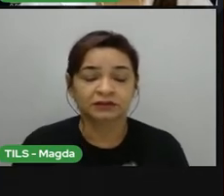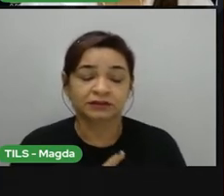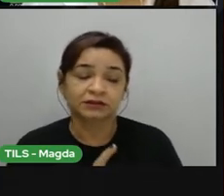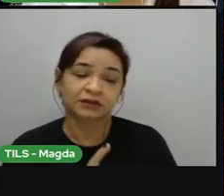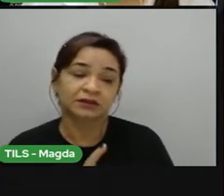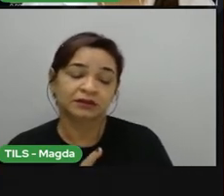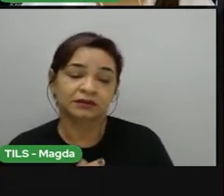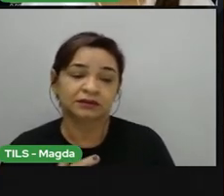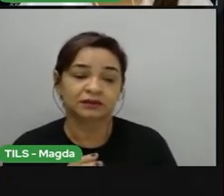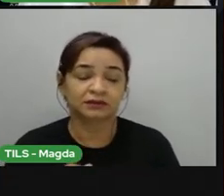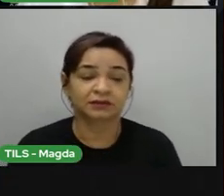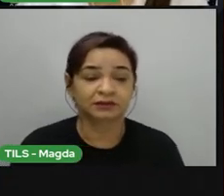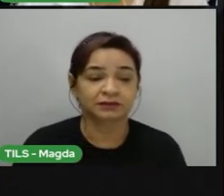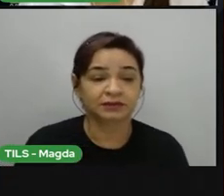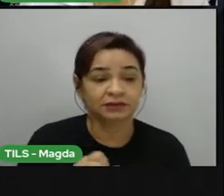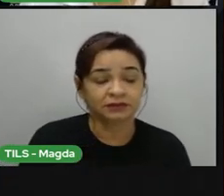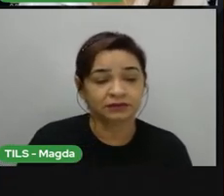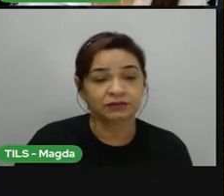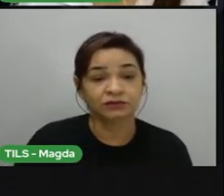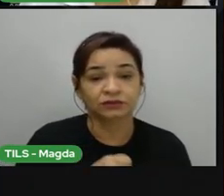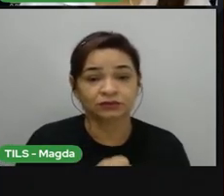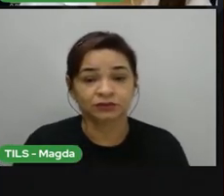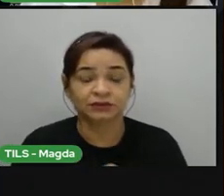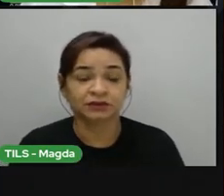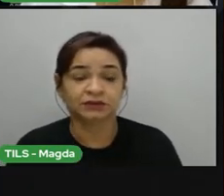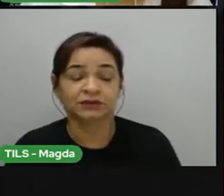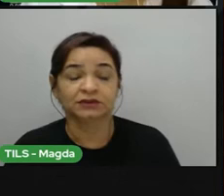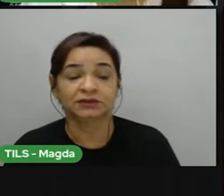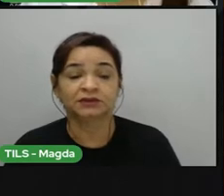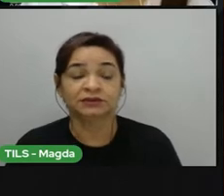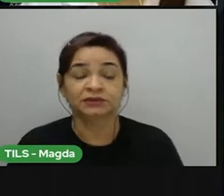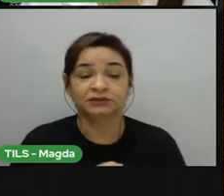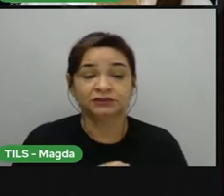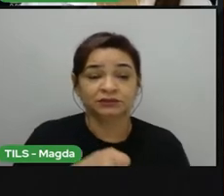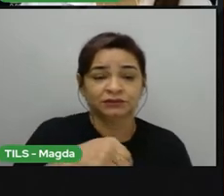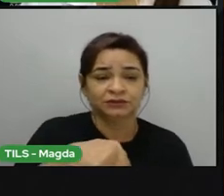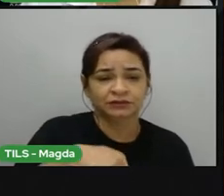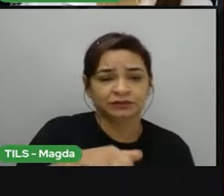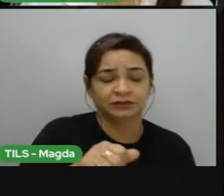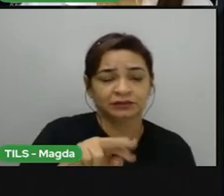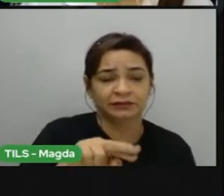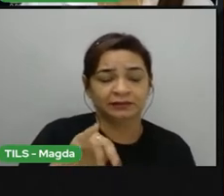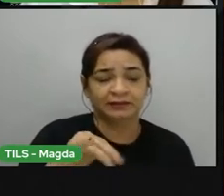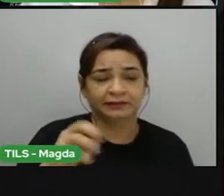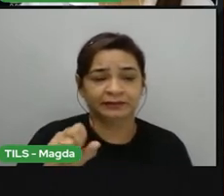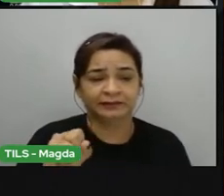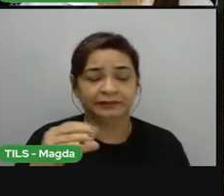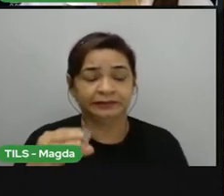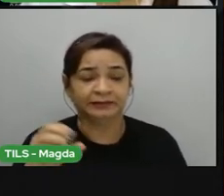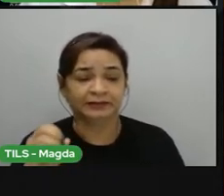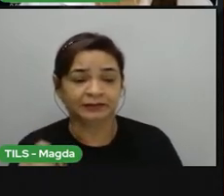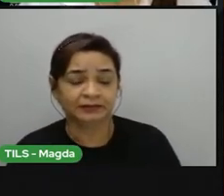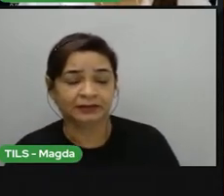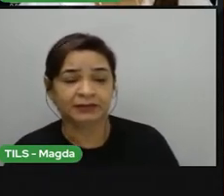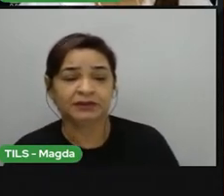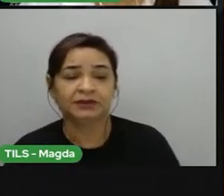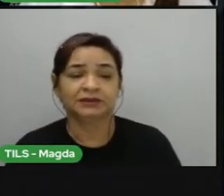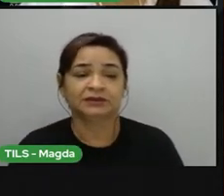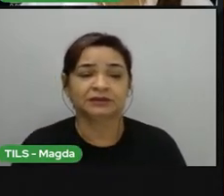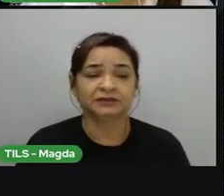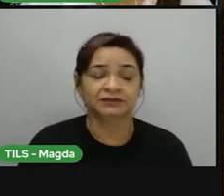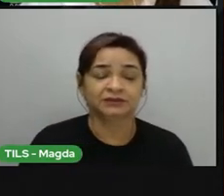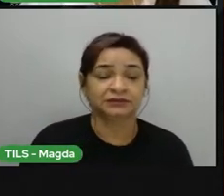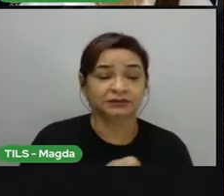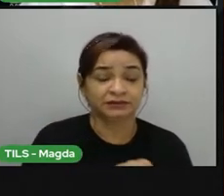do ano muito específica, eles se reproduzem. Então, a gente tem uma maior abundância desses produtos sendo